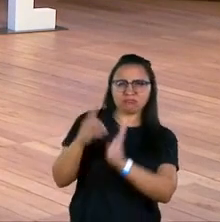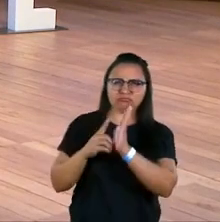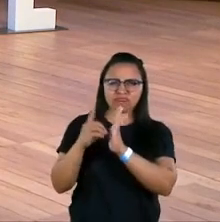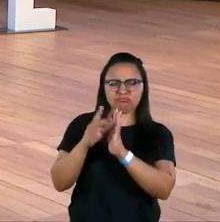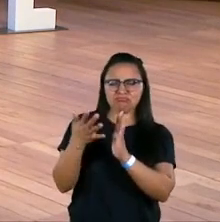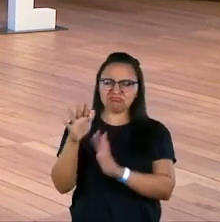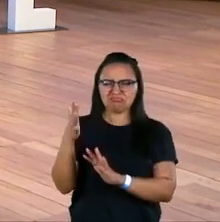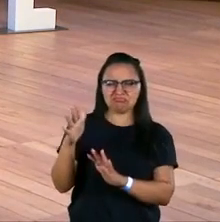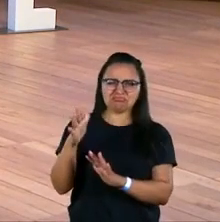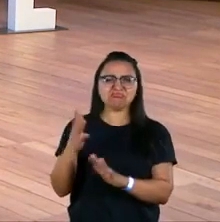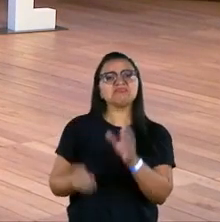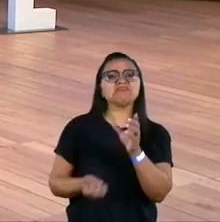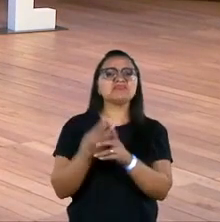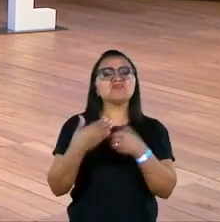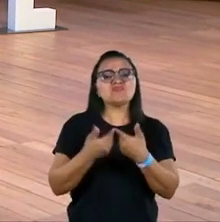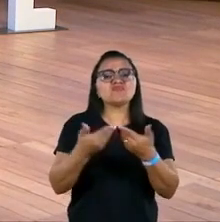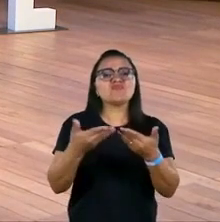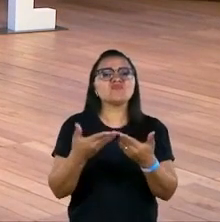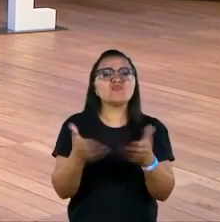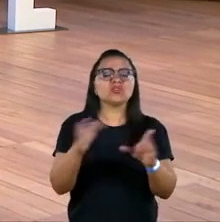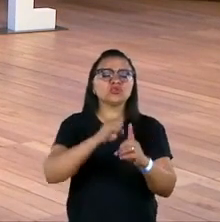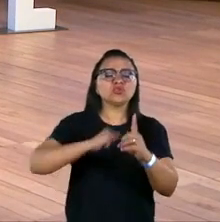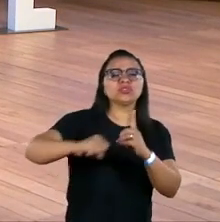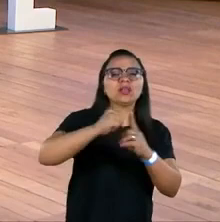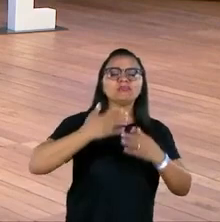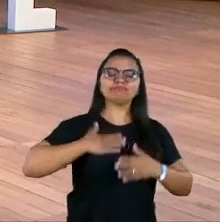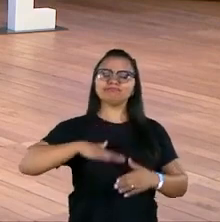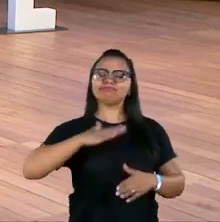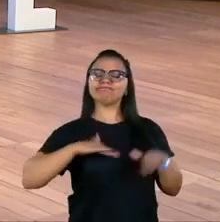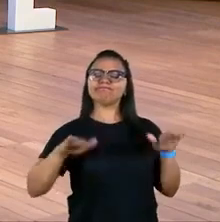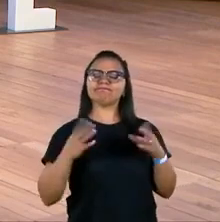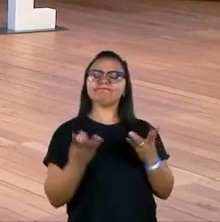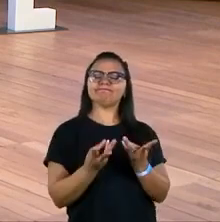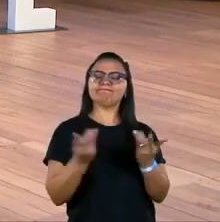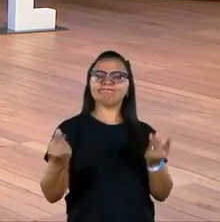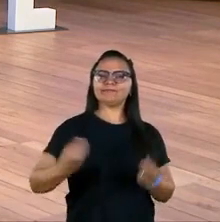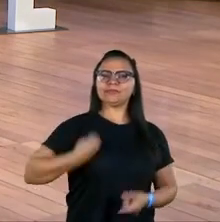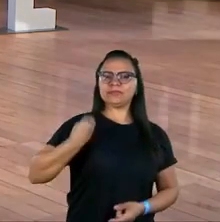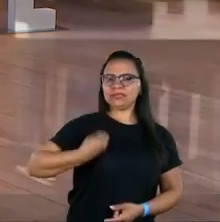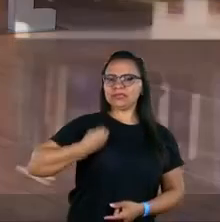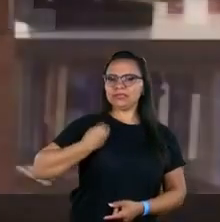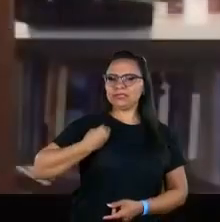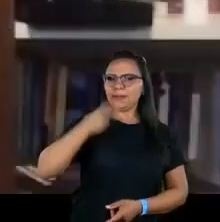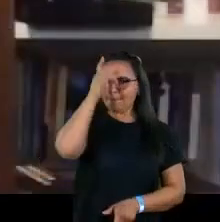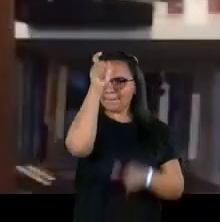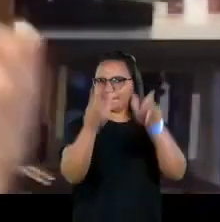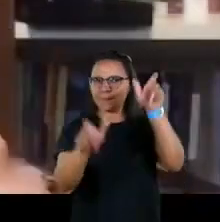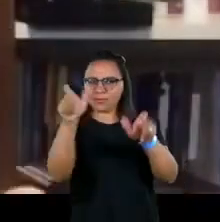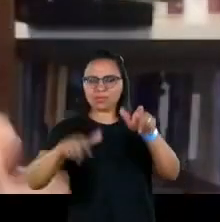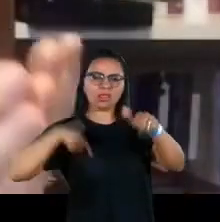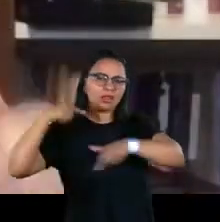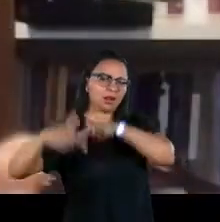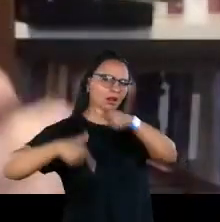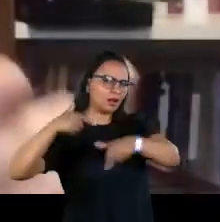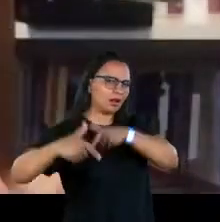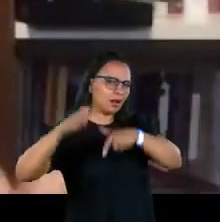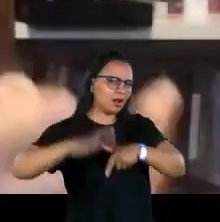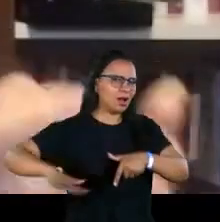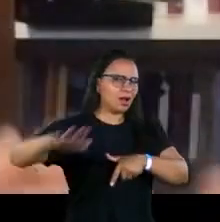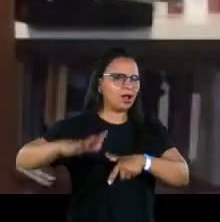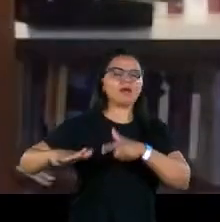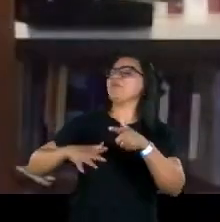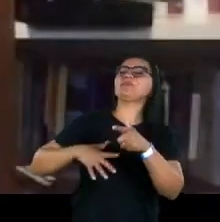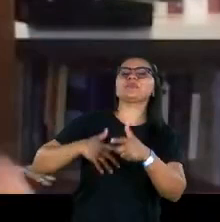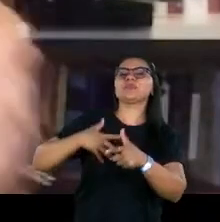de proporcionar um programa de bem-estar social, de qualidade de vida para a população dos trabalhadores da área de